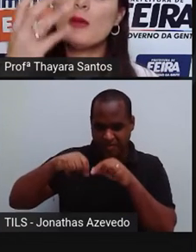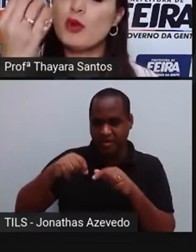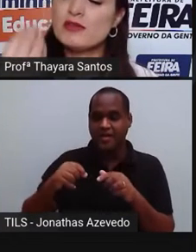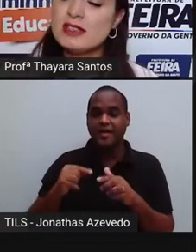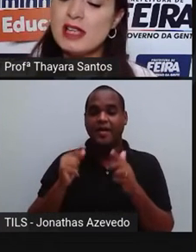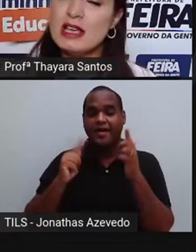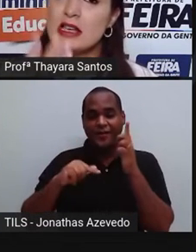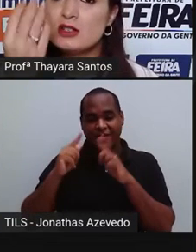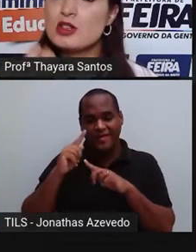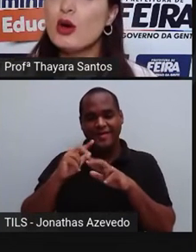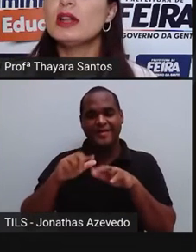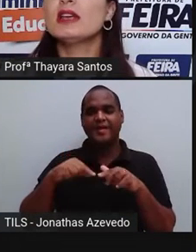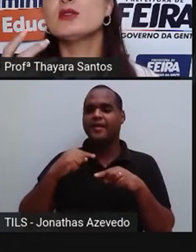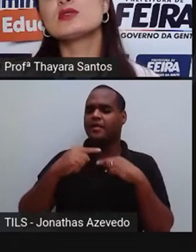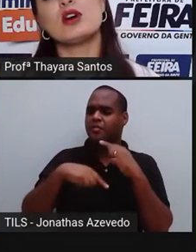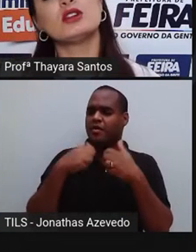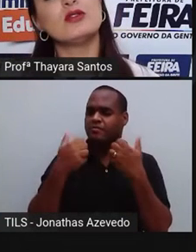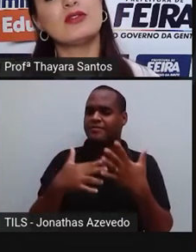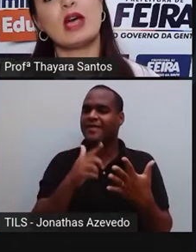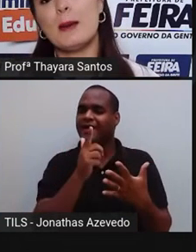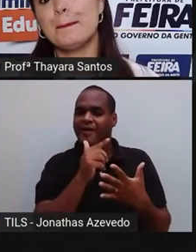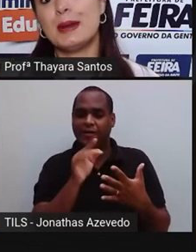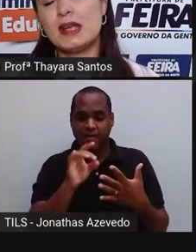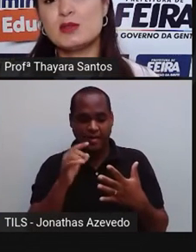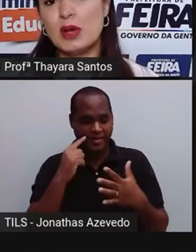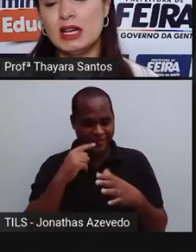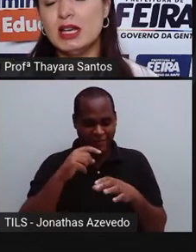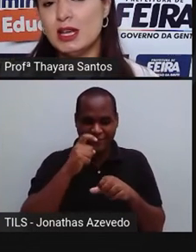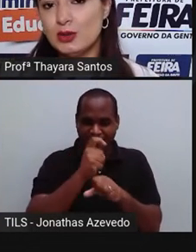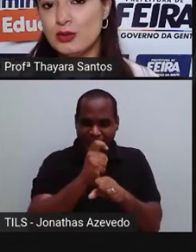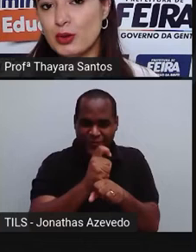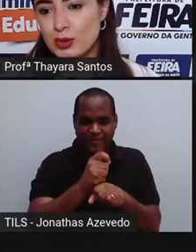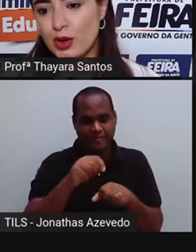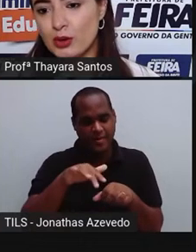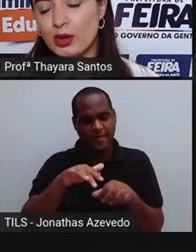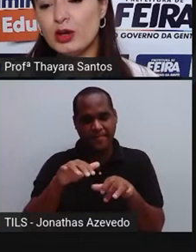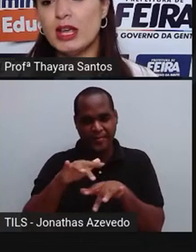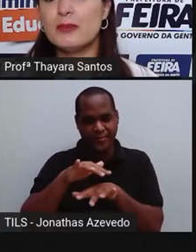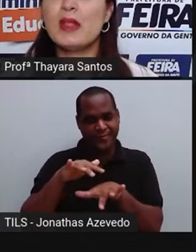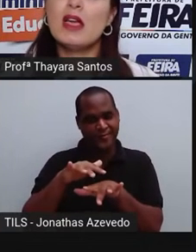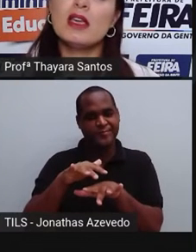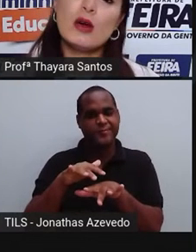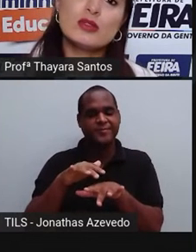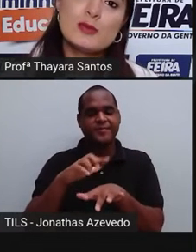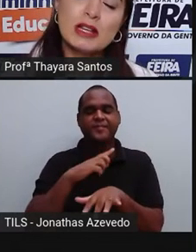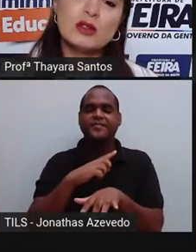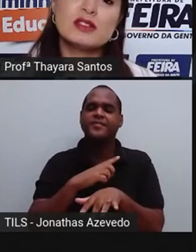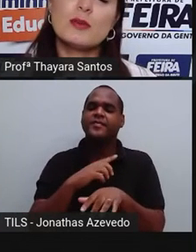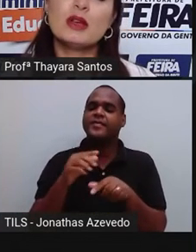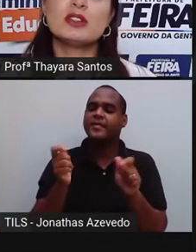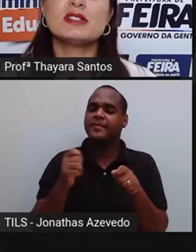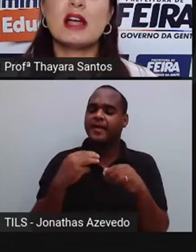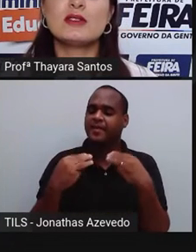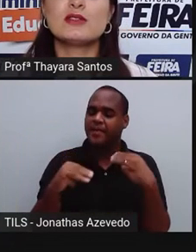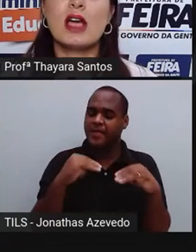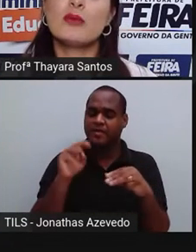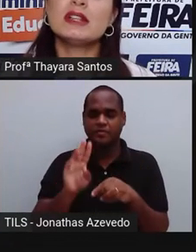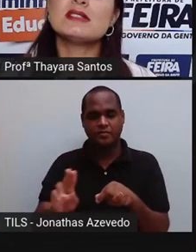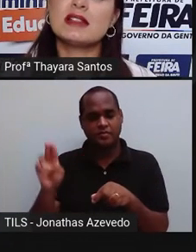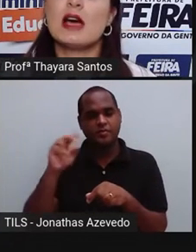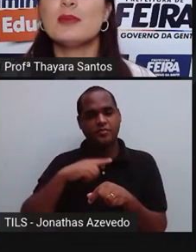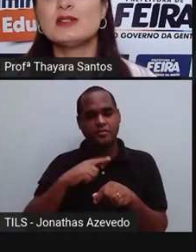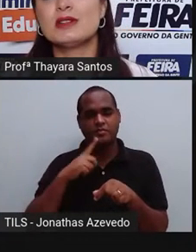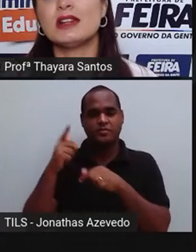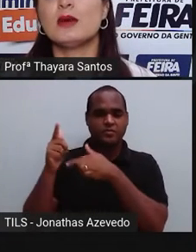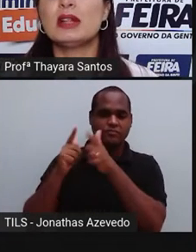E depois vai sair só o líquido, o sólido vai ficar preso ali no filtro que eu coloquei. E é um dos métodos também utilizados, é